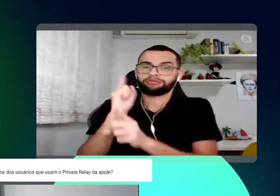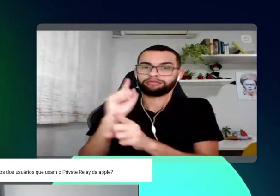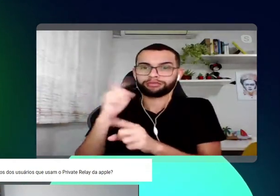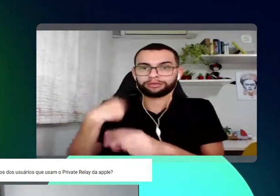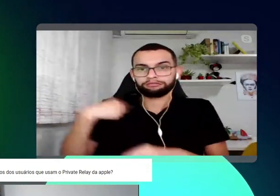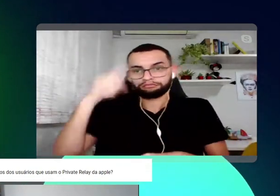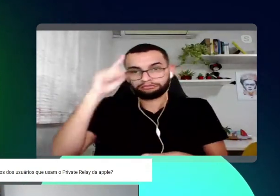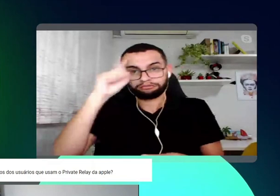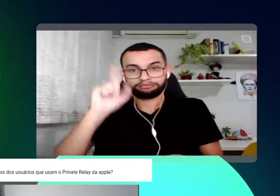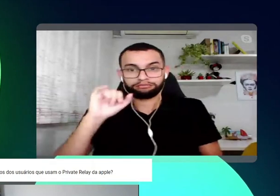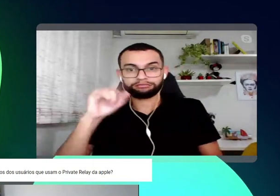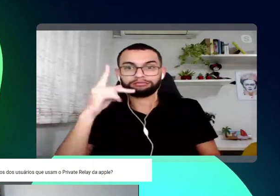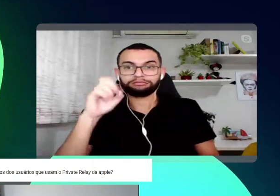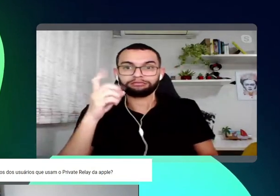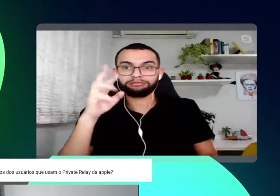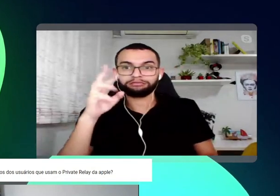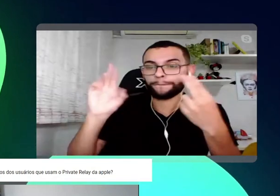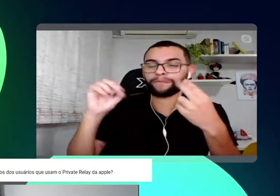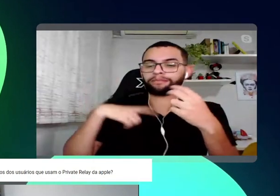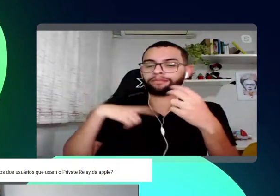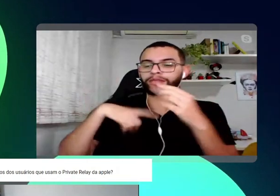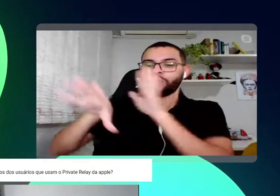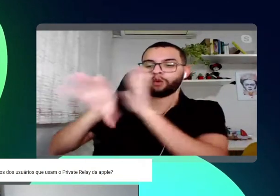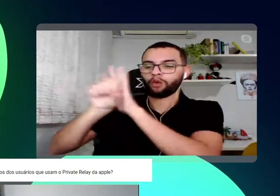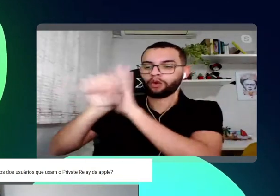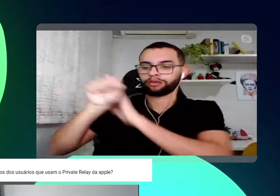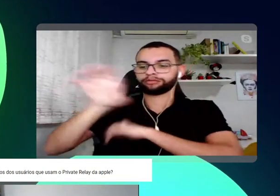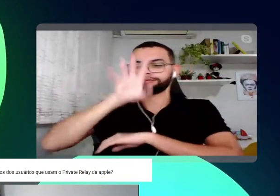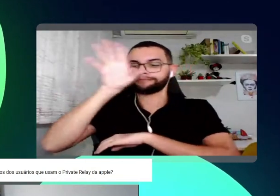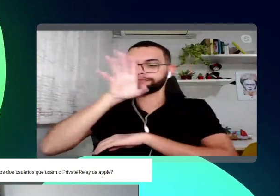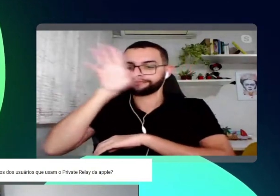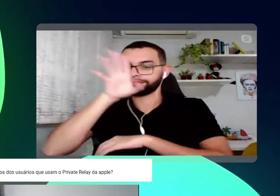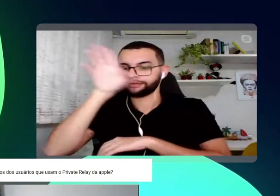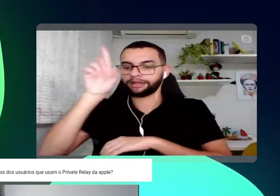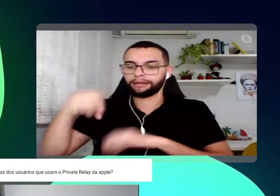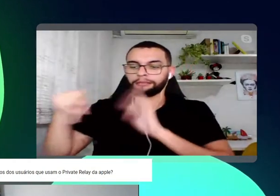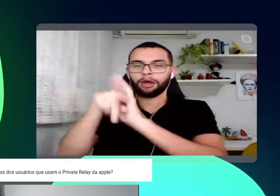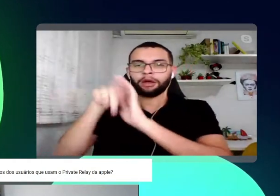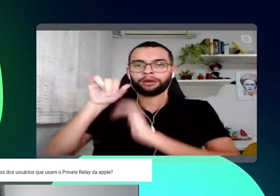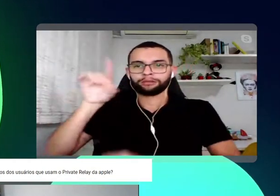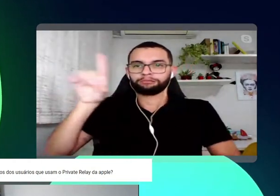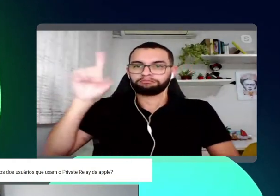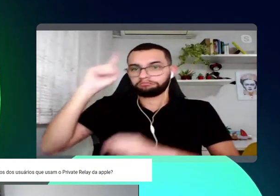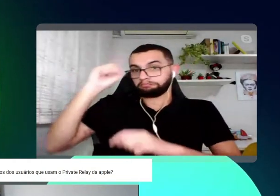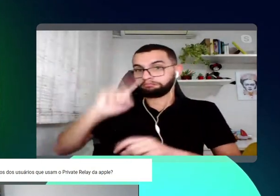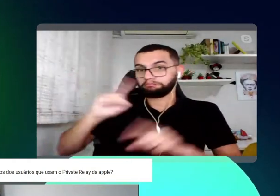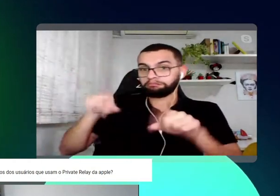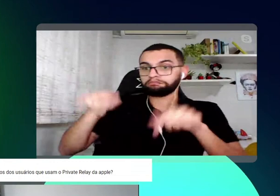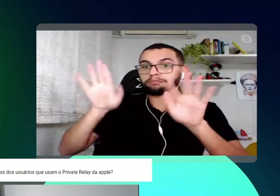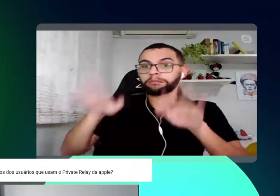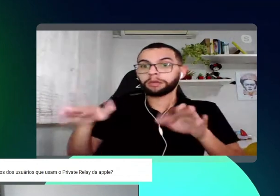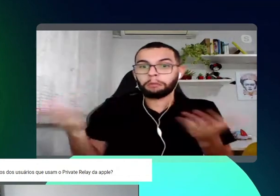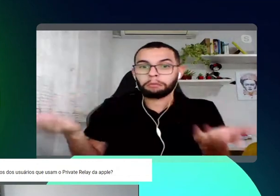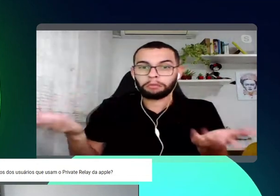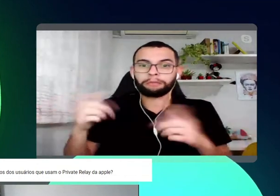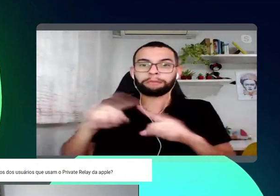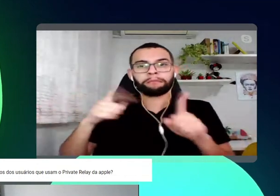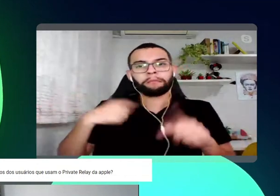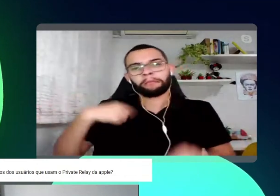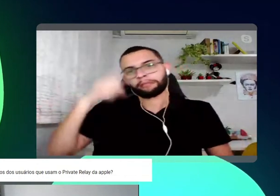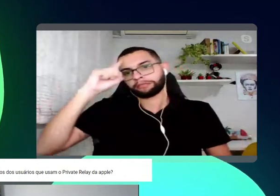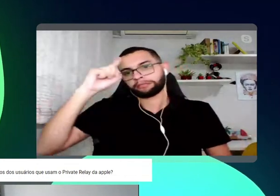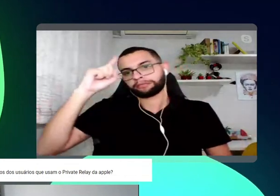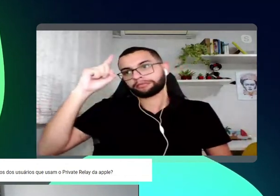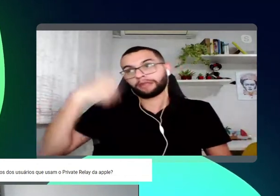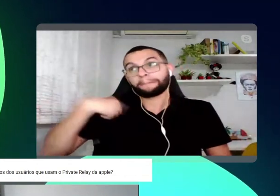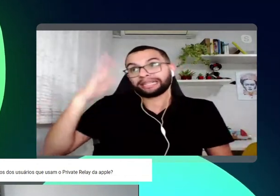Leandro que está ali, eu tenho um código completamente aleatório de um ID que eu não sei quem é, mas aquele ID eu sei o que ele fez, tá? Então,